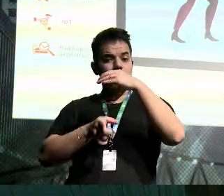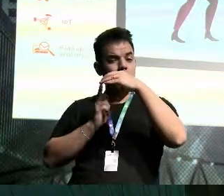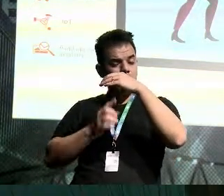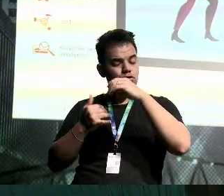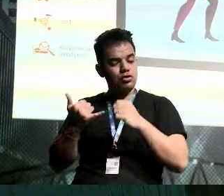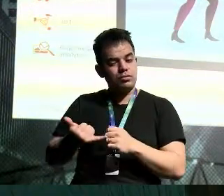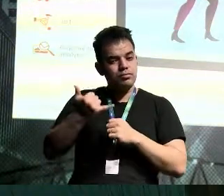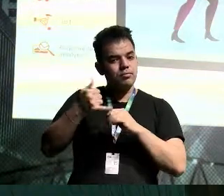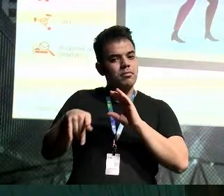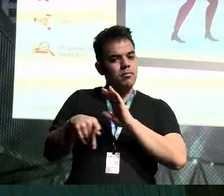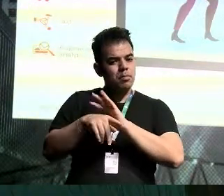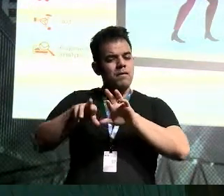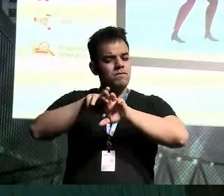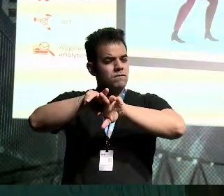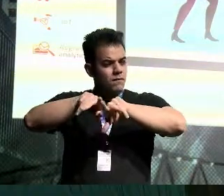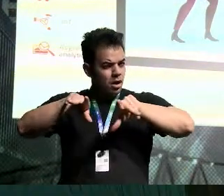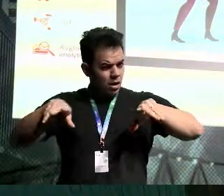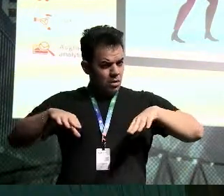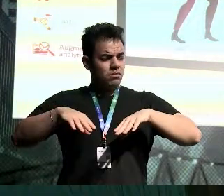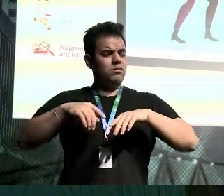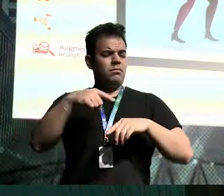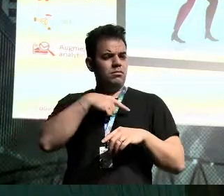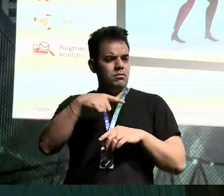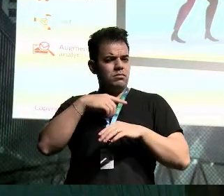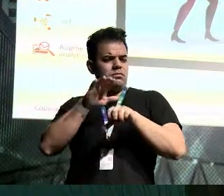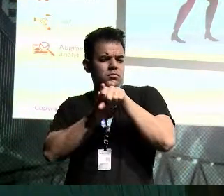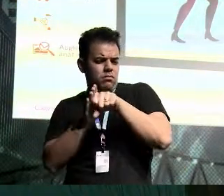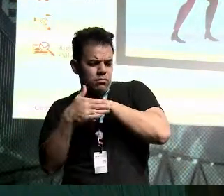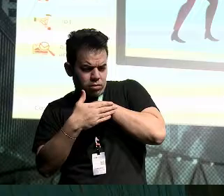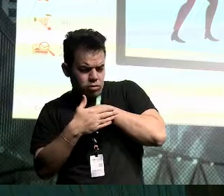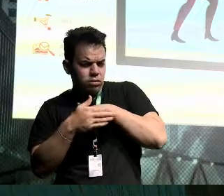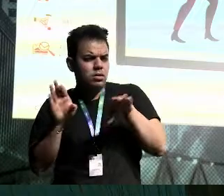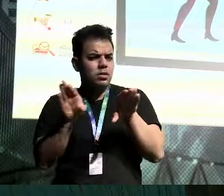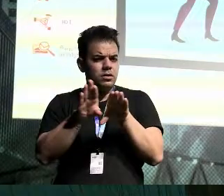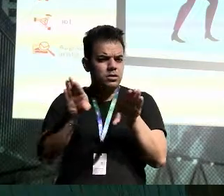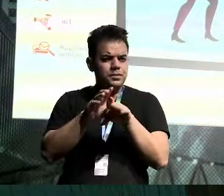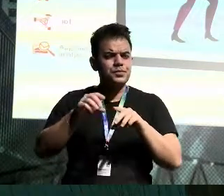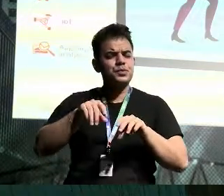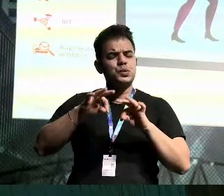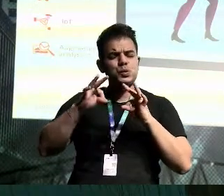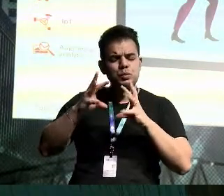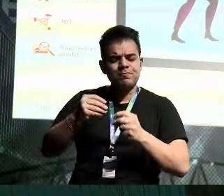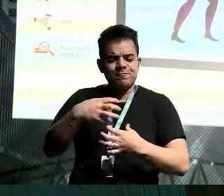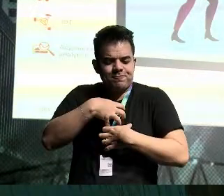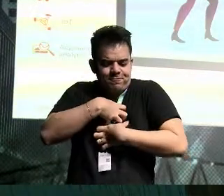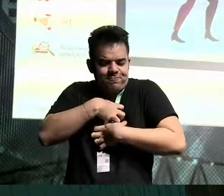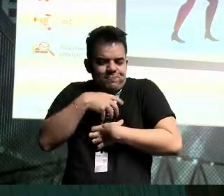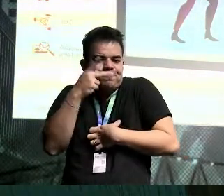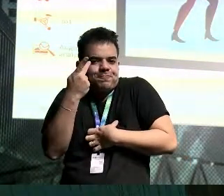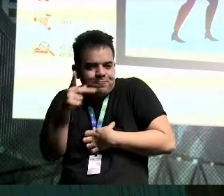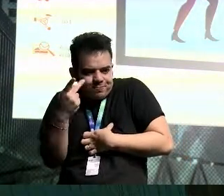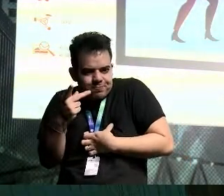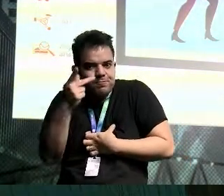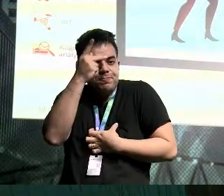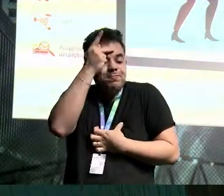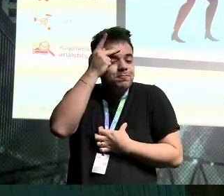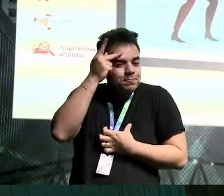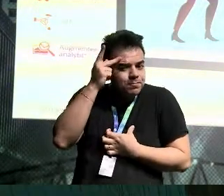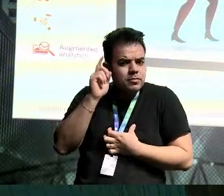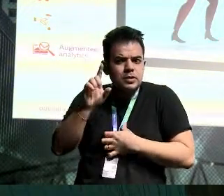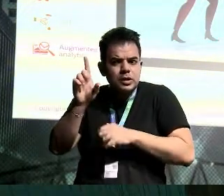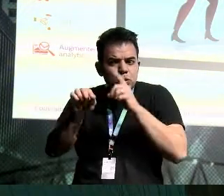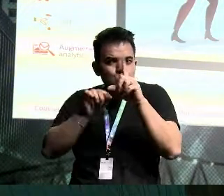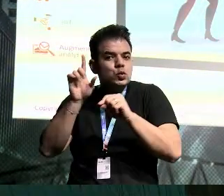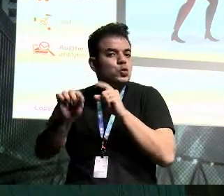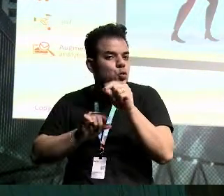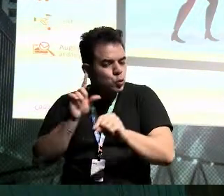mobile, hoje, ele traz para você muita coisa. Localização, até a questão de sentimento, conforme a pessoa escreve, você pode categorizar